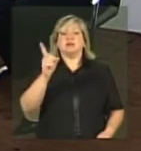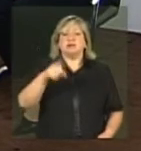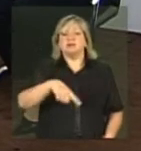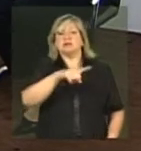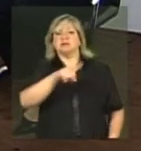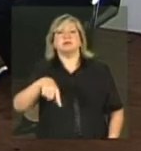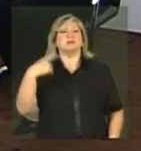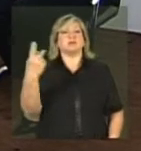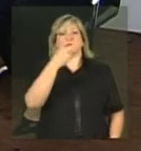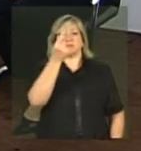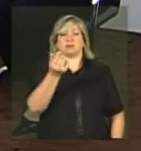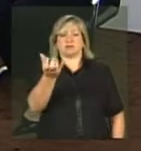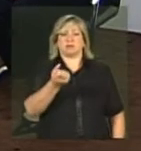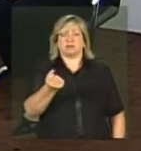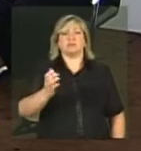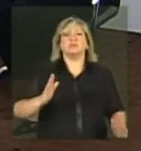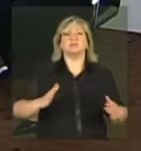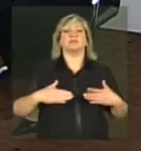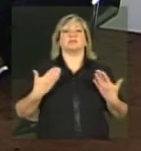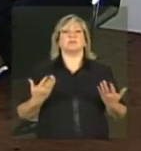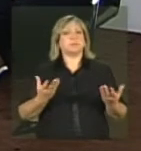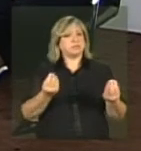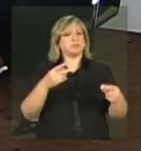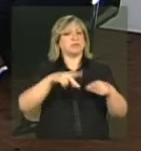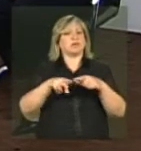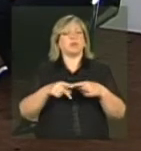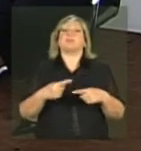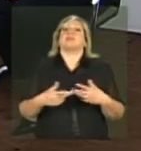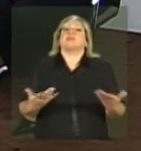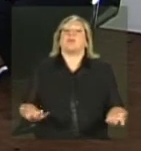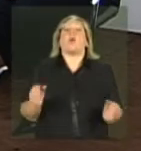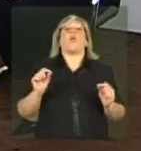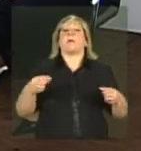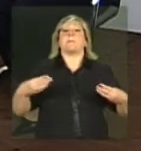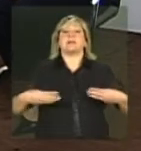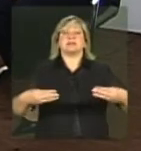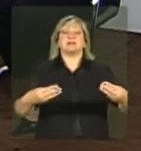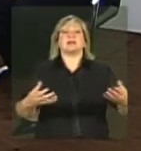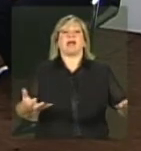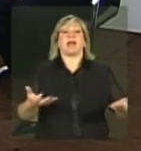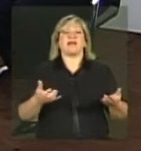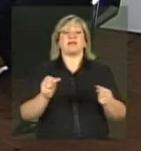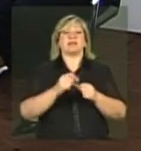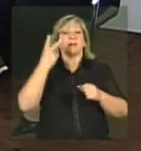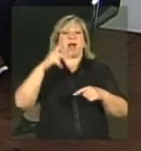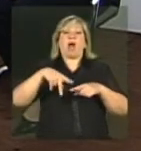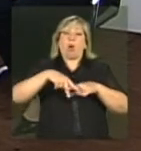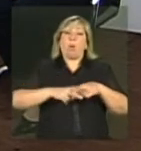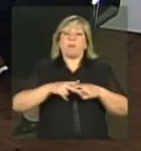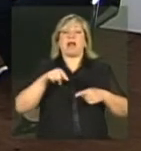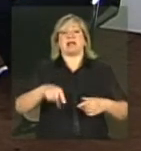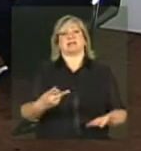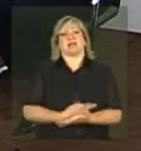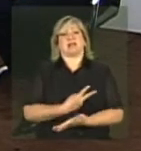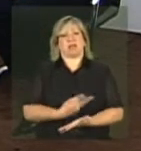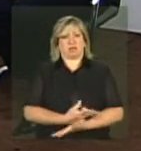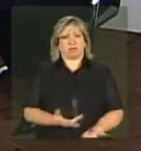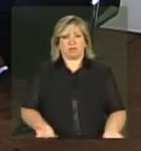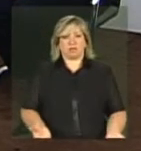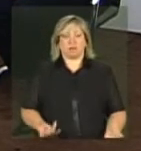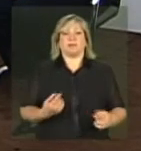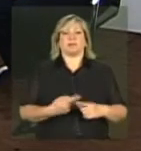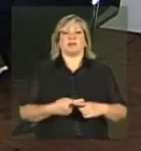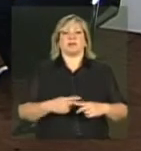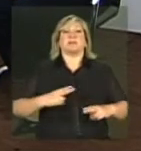benefícios. O que o Ministério está pretendendo fazer em relação a esses erros e o que a